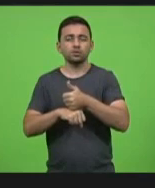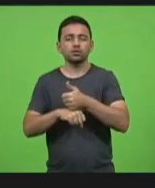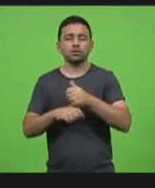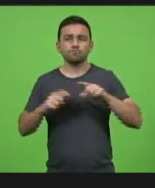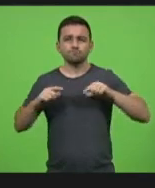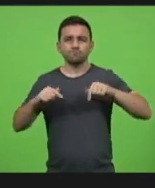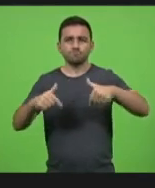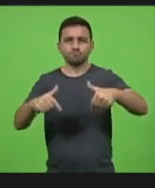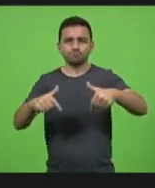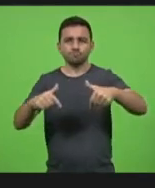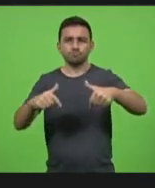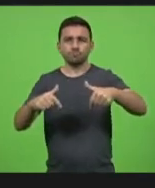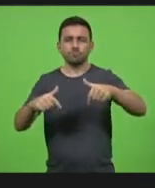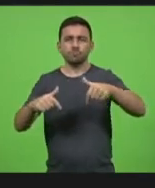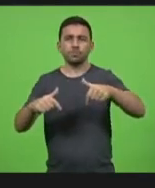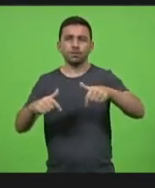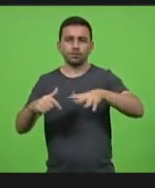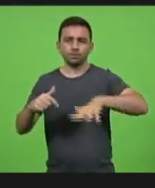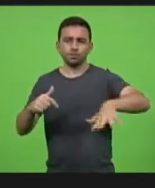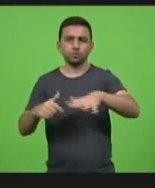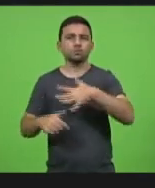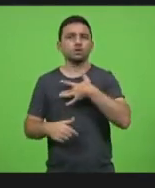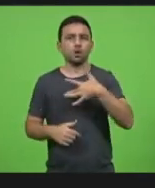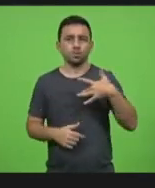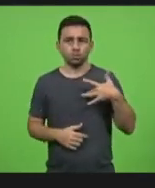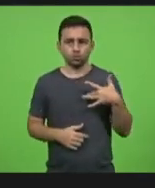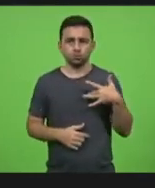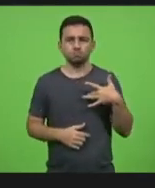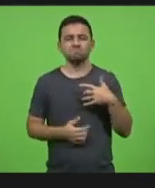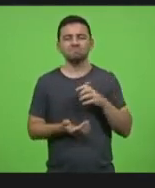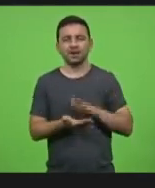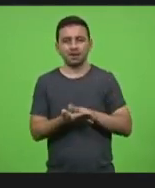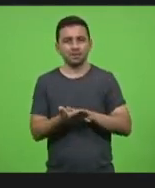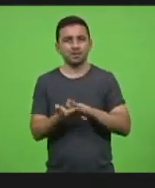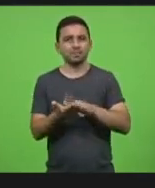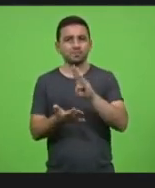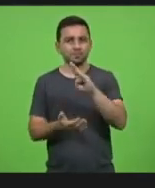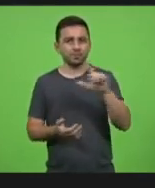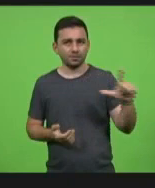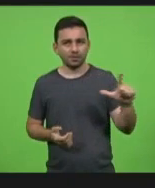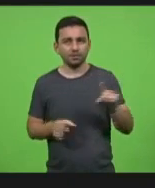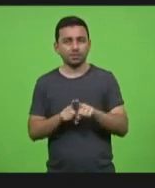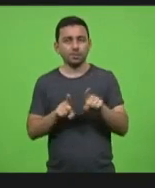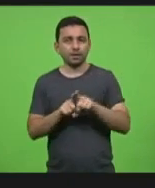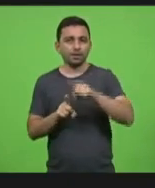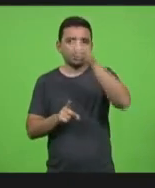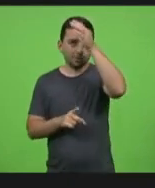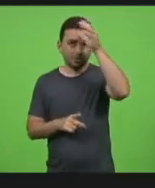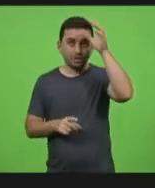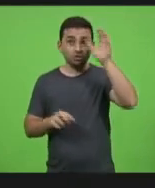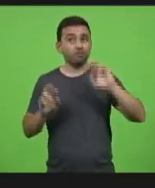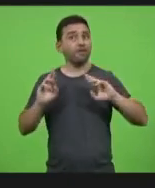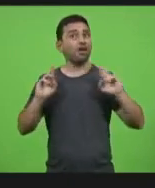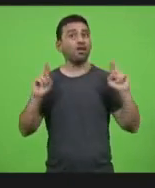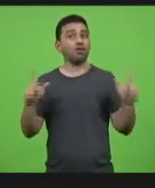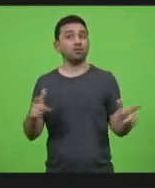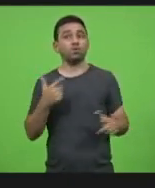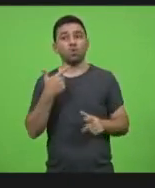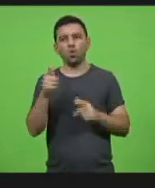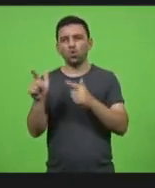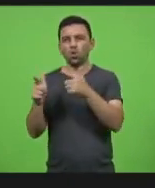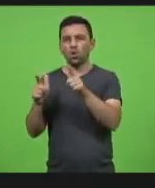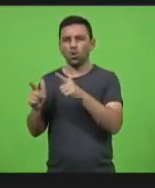profissional da linha de frente da saúde parabéns ao prefeito de Blumenau e ao prefeito de Cristiúma que diferente de diversos gestores